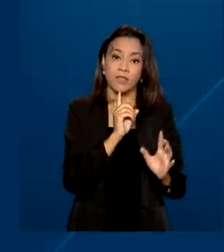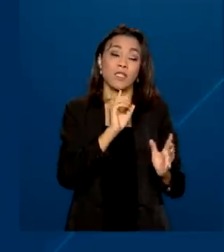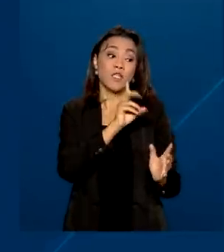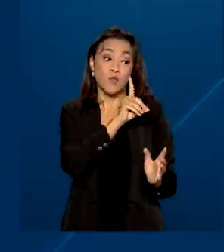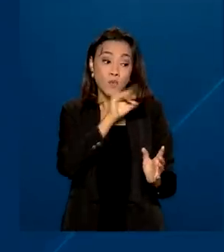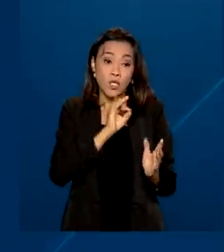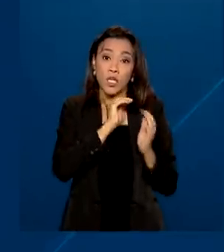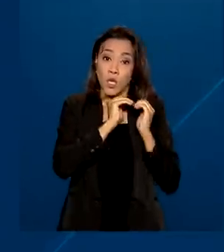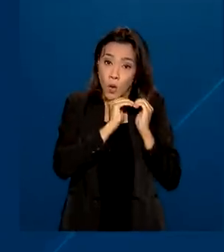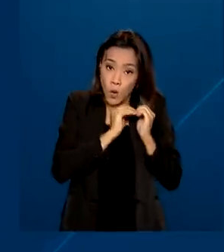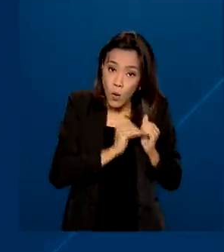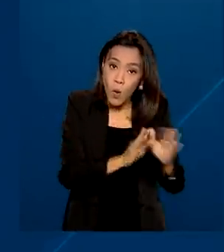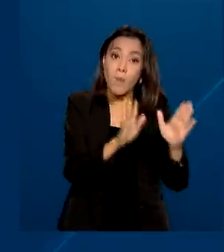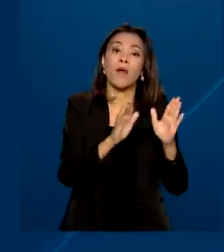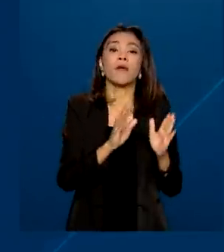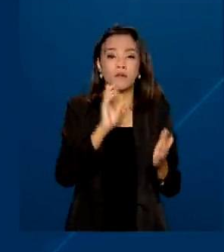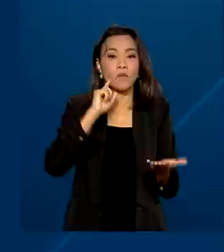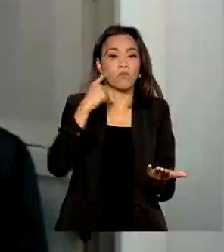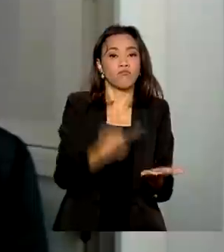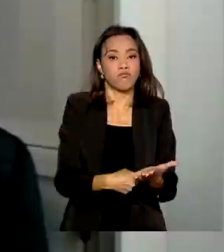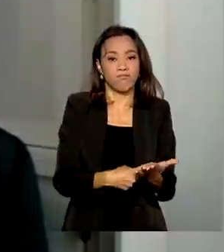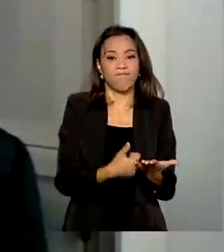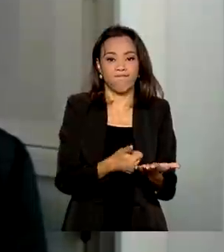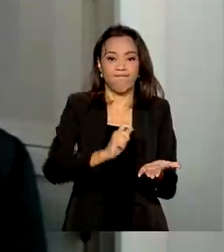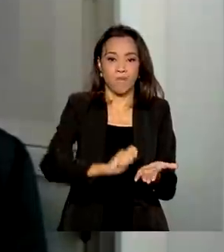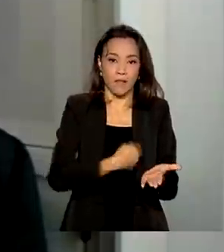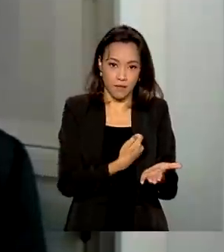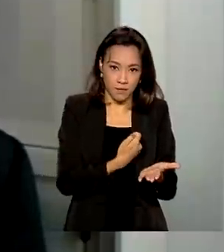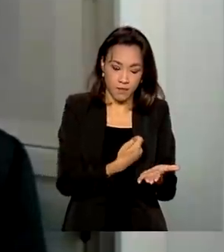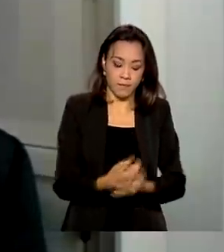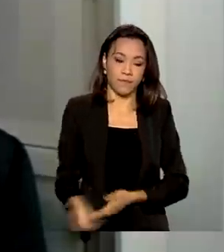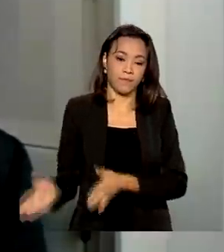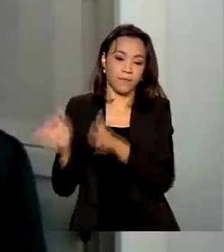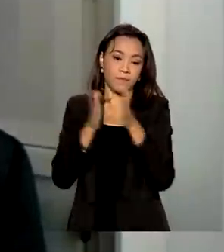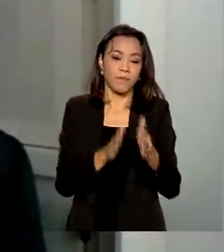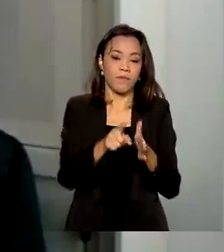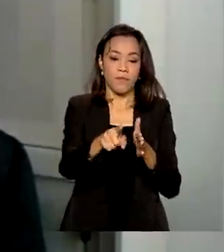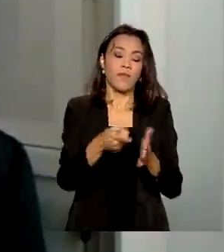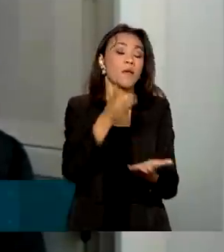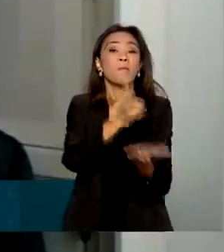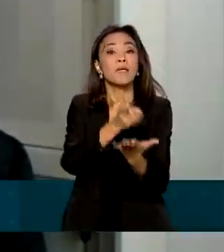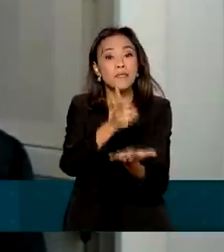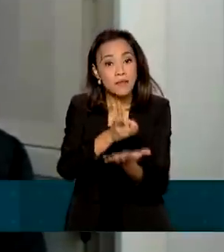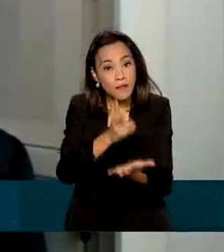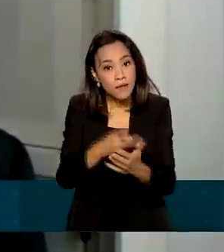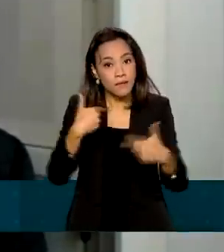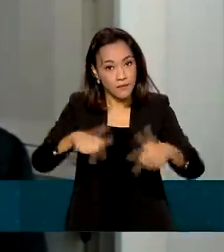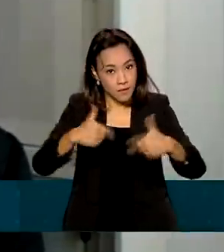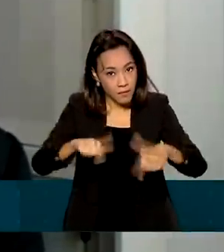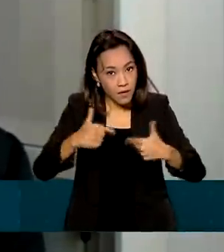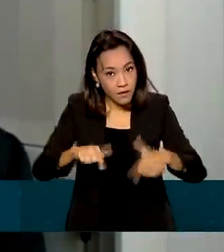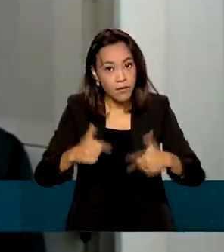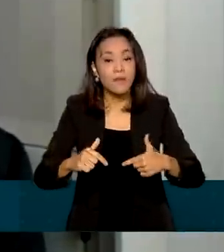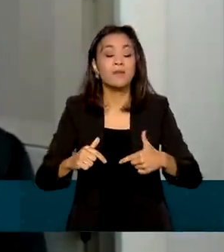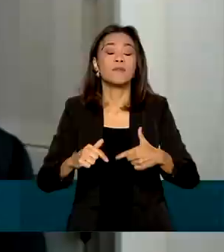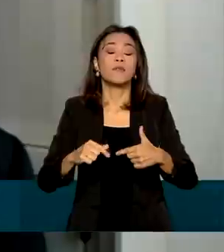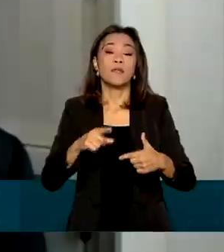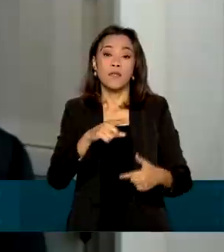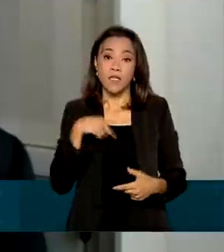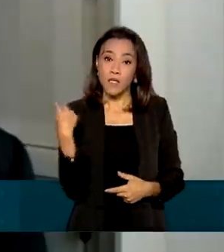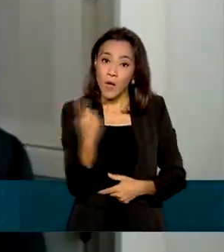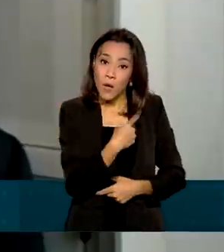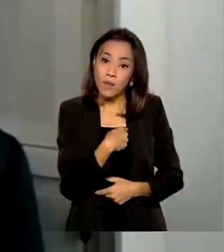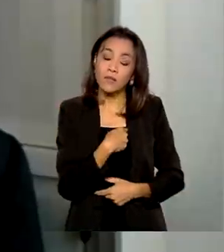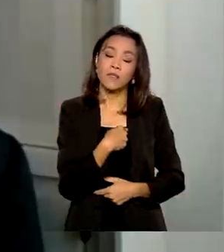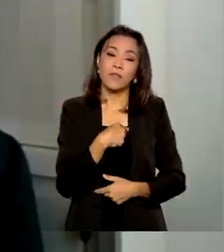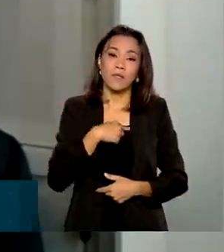data de início da vigência do acordo. Preserva empregos, garante estabilidade e dá a nós um